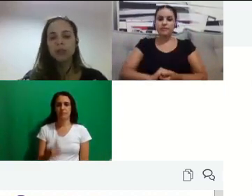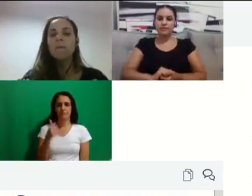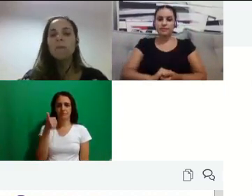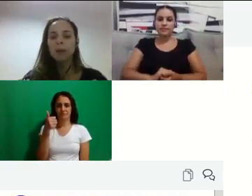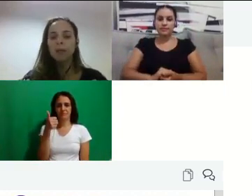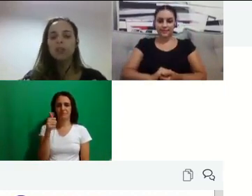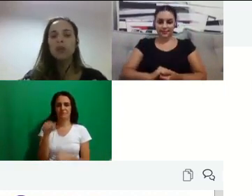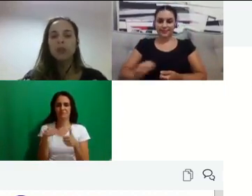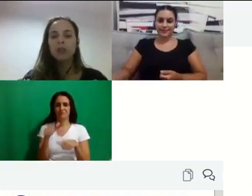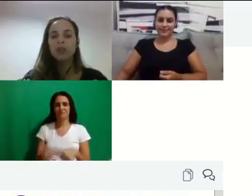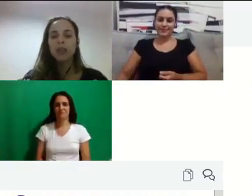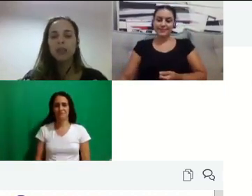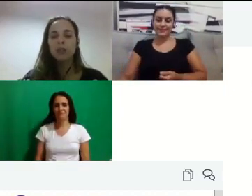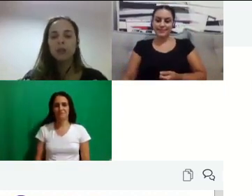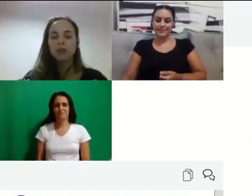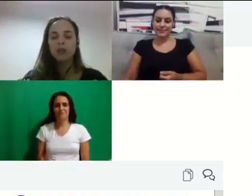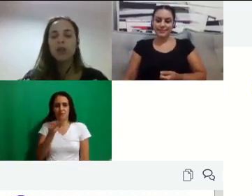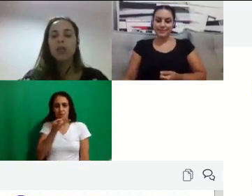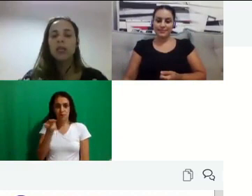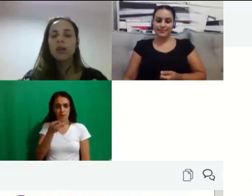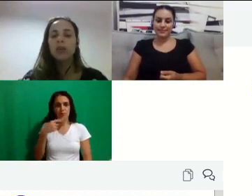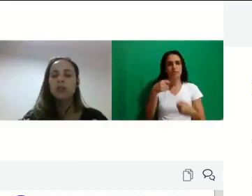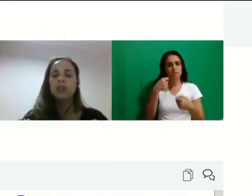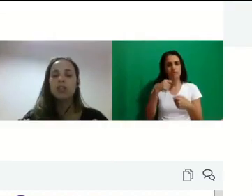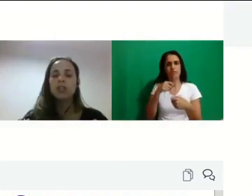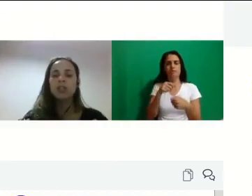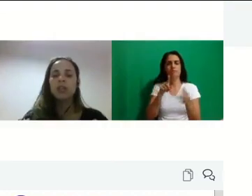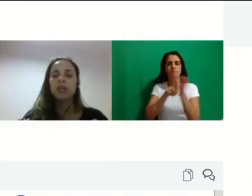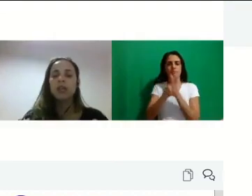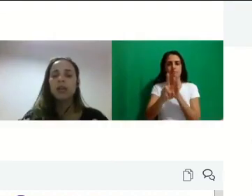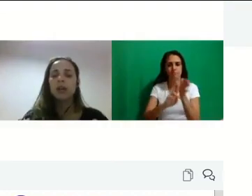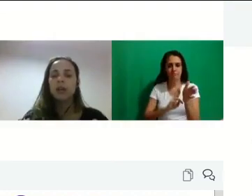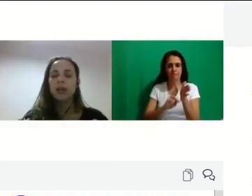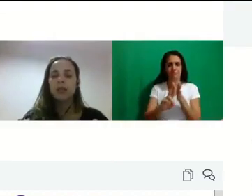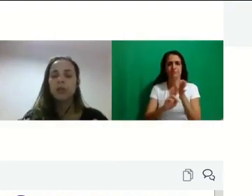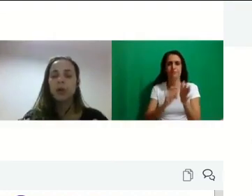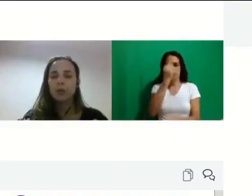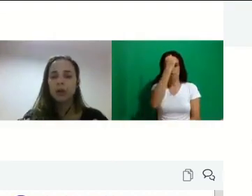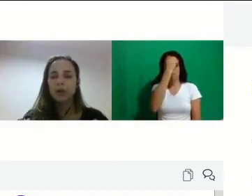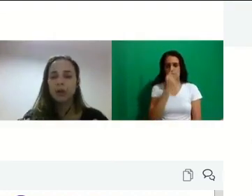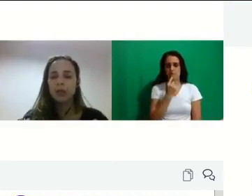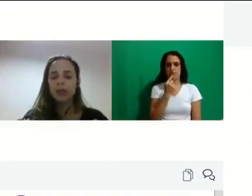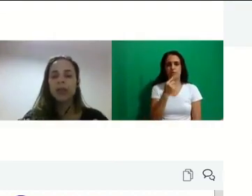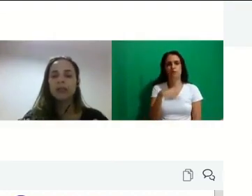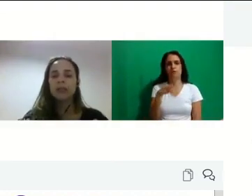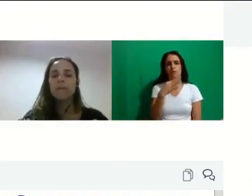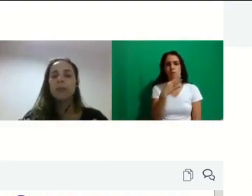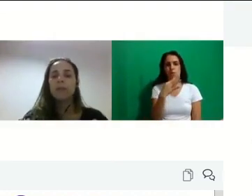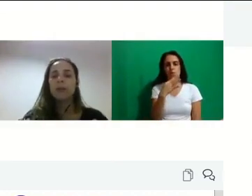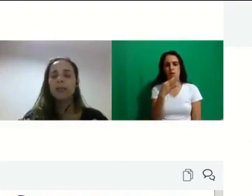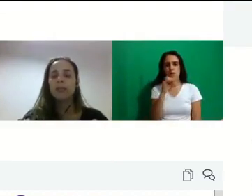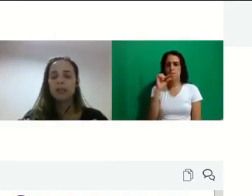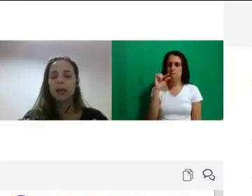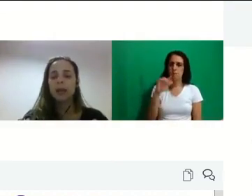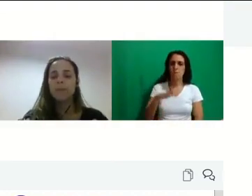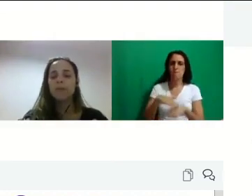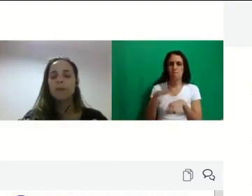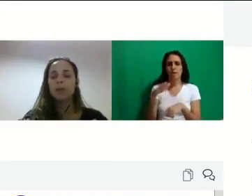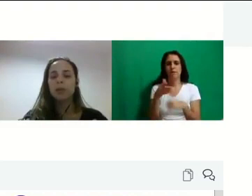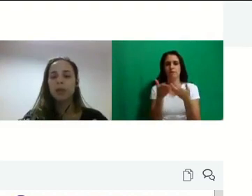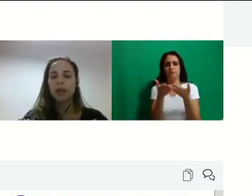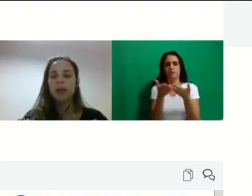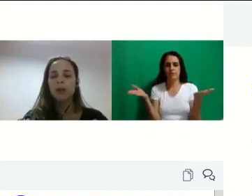precisam preencher o questionário de perfil, que é onde a gente conhece um pouco melhor vocês para tentar